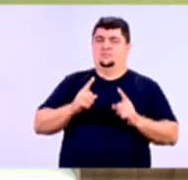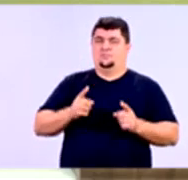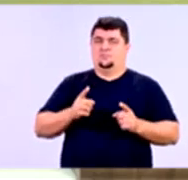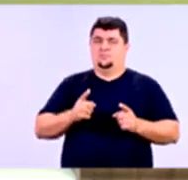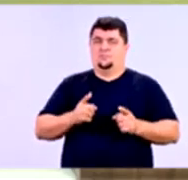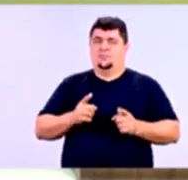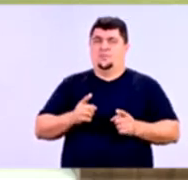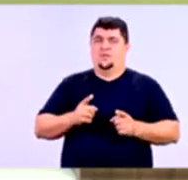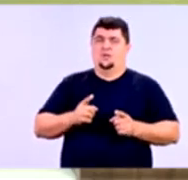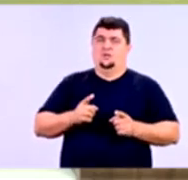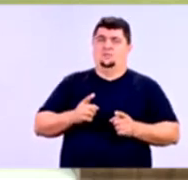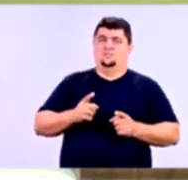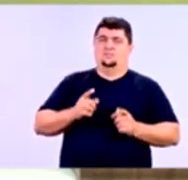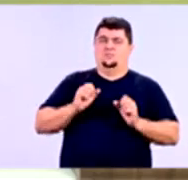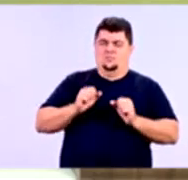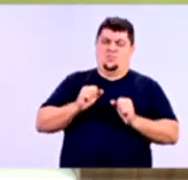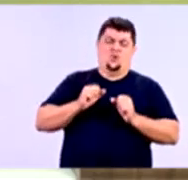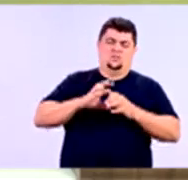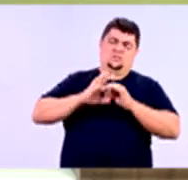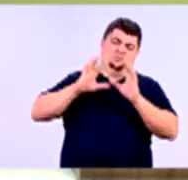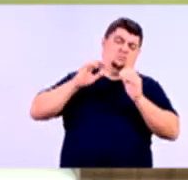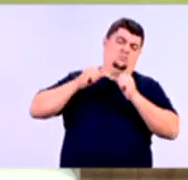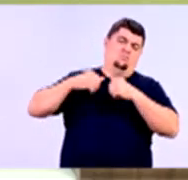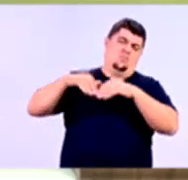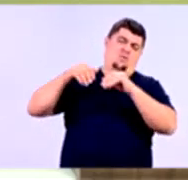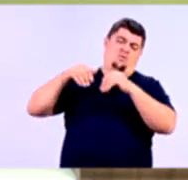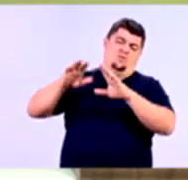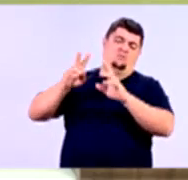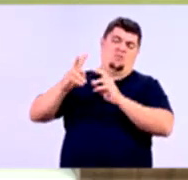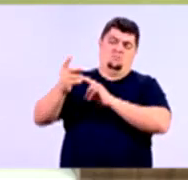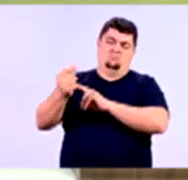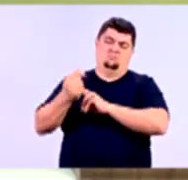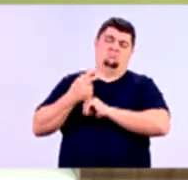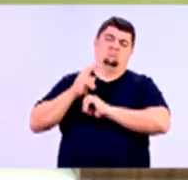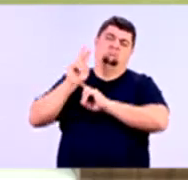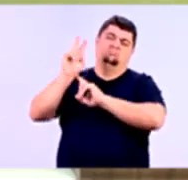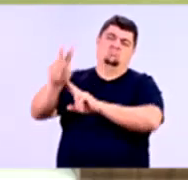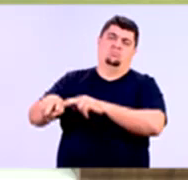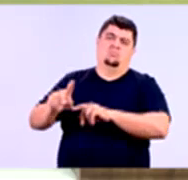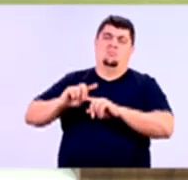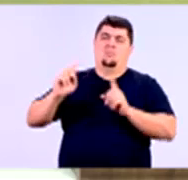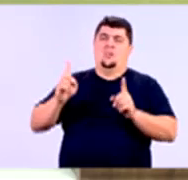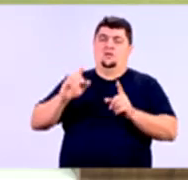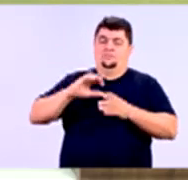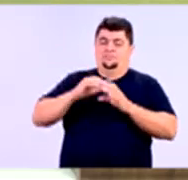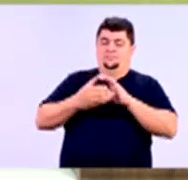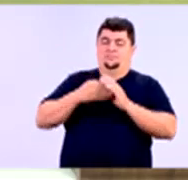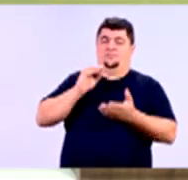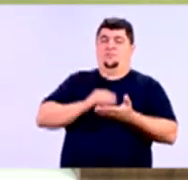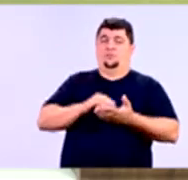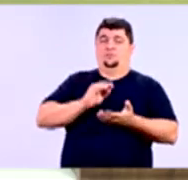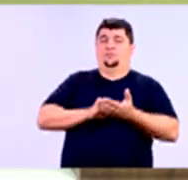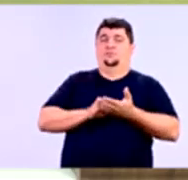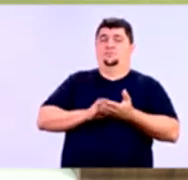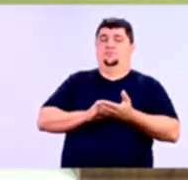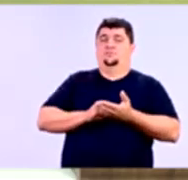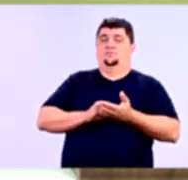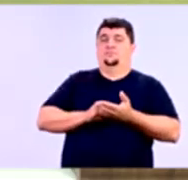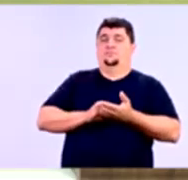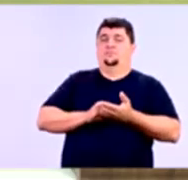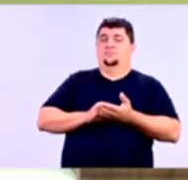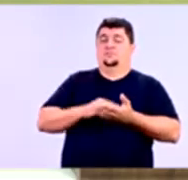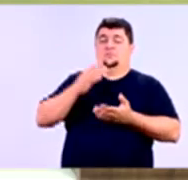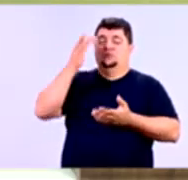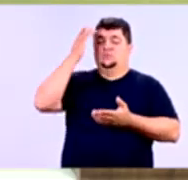pessoa há algum tempo, pode liberar o cadastro, pode liberar o crédito para ela. Porém, devido a uma falha de atualização cadastral, você